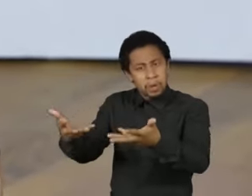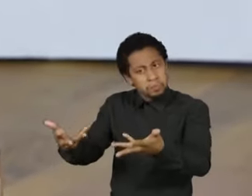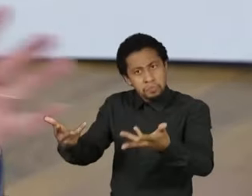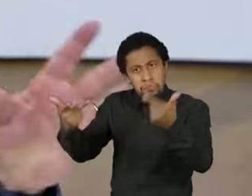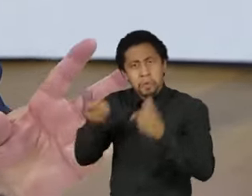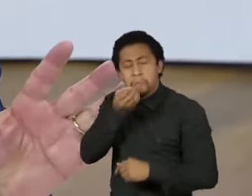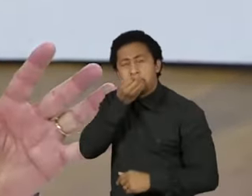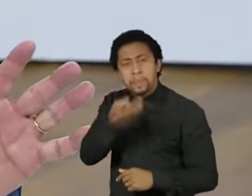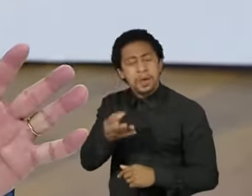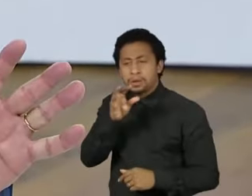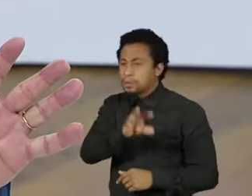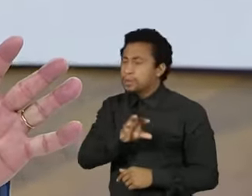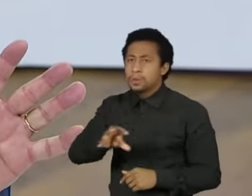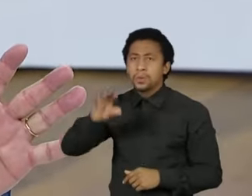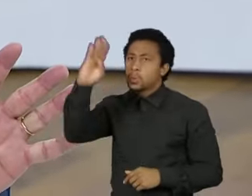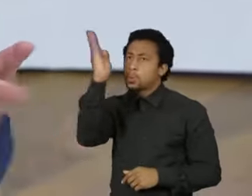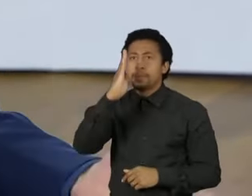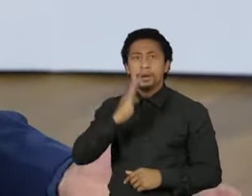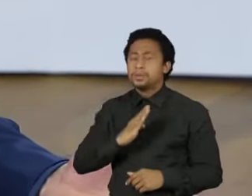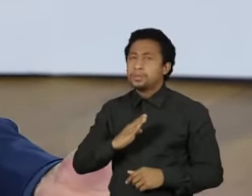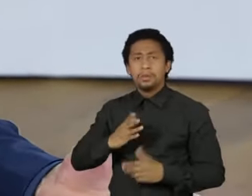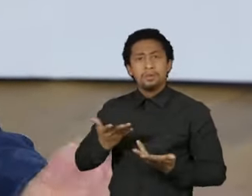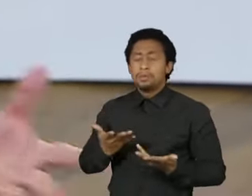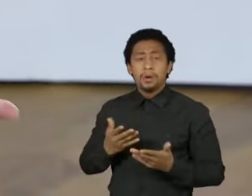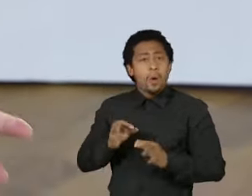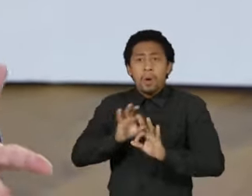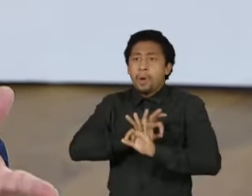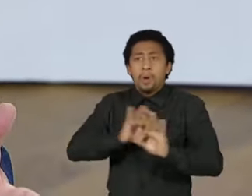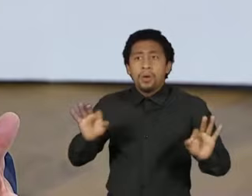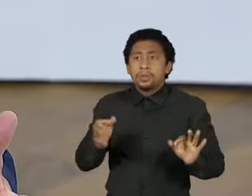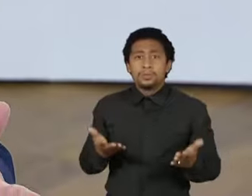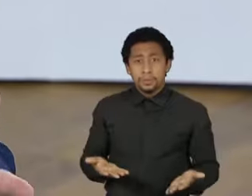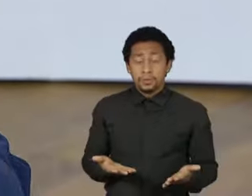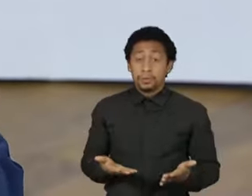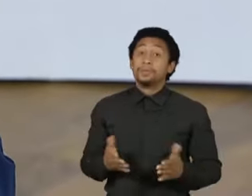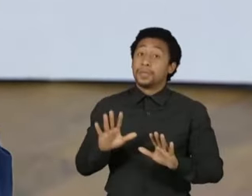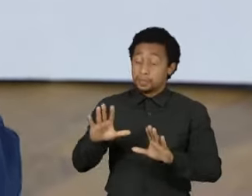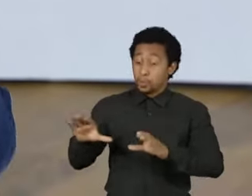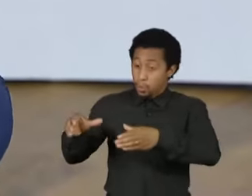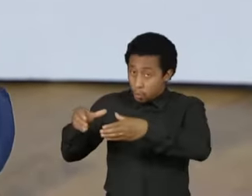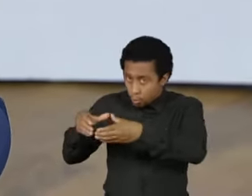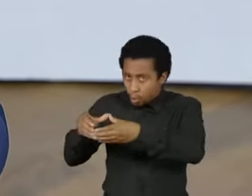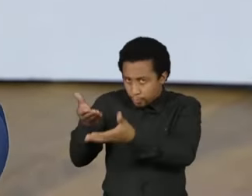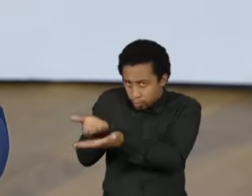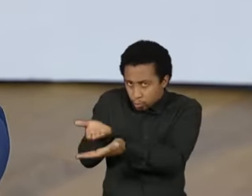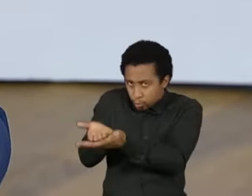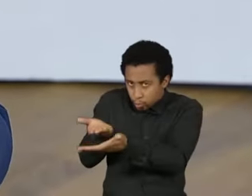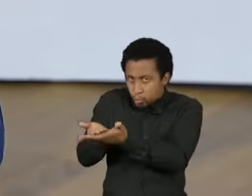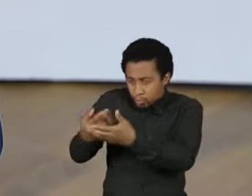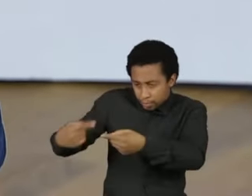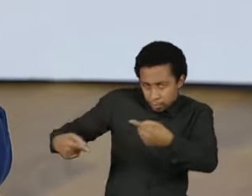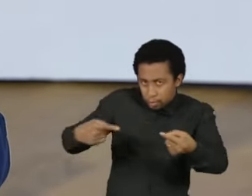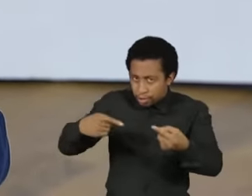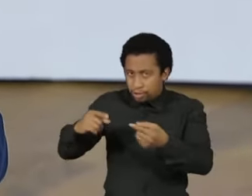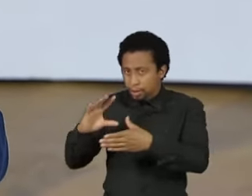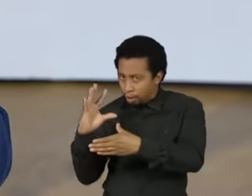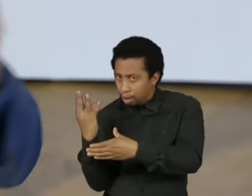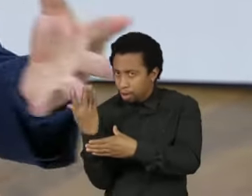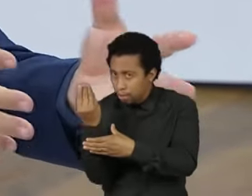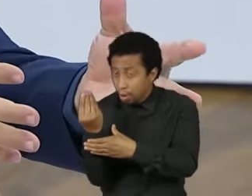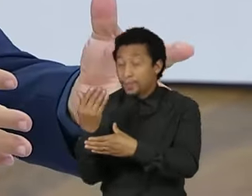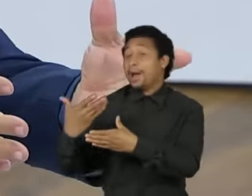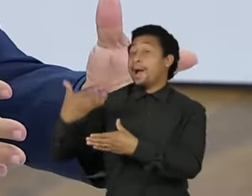afora, em diversas áreas. O que é ótimo. O que é ótimo. Então, a formação do Renova, que no início o pessoal só olhava